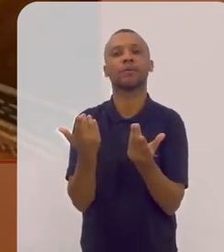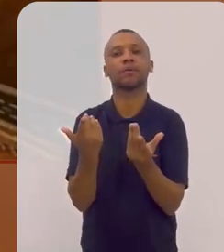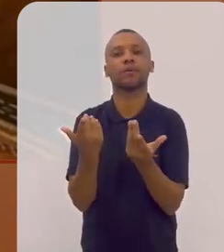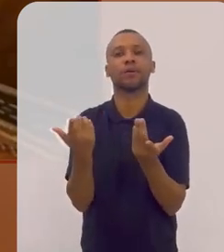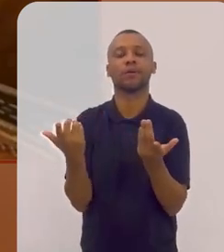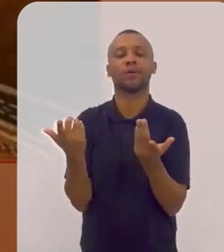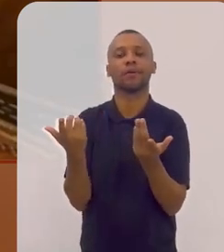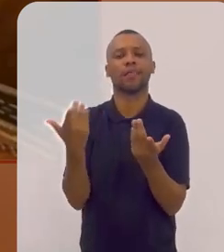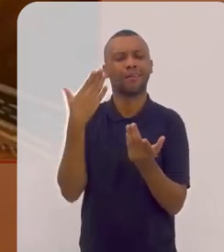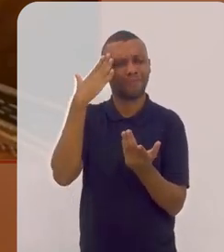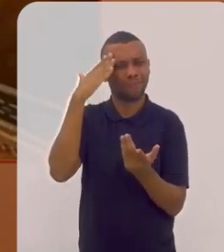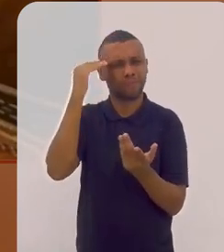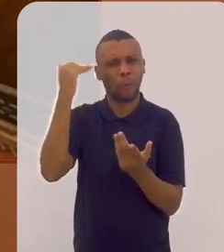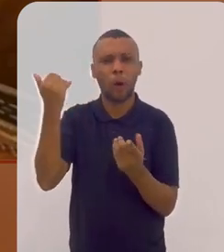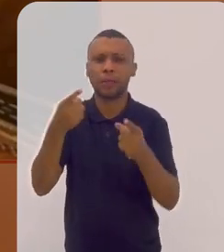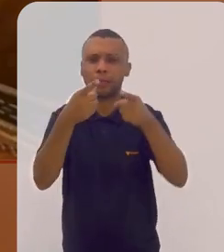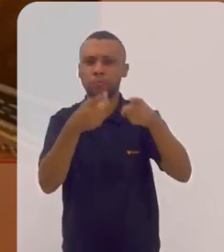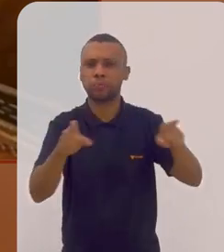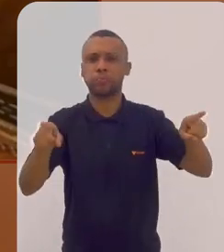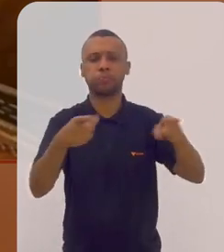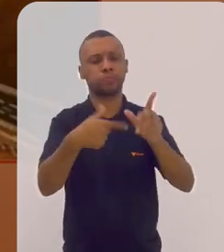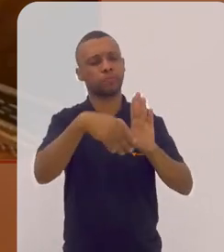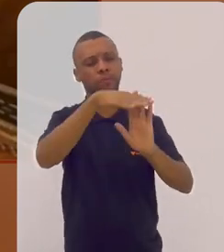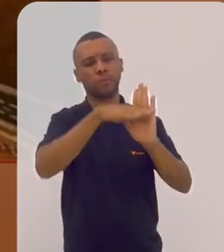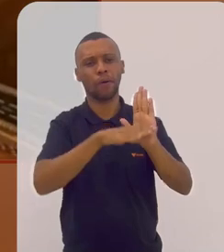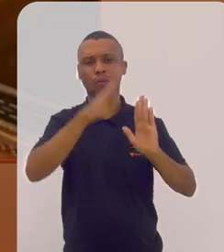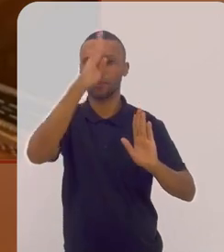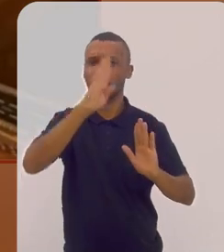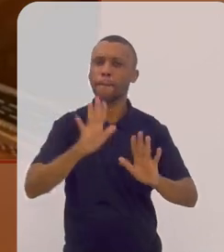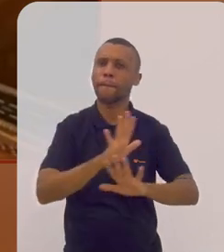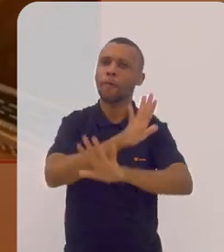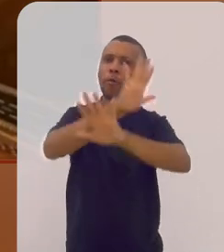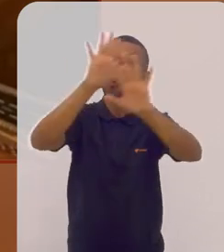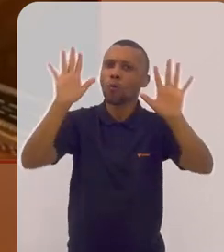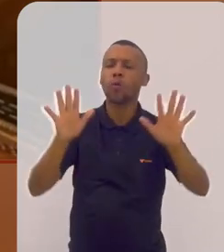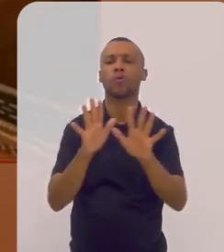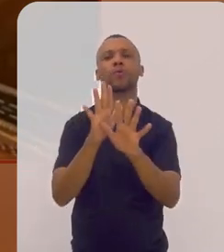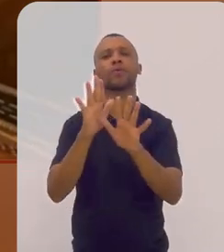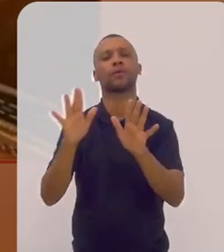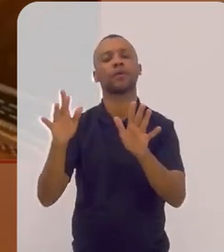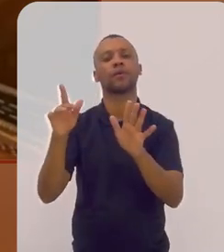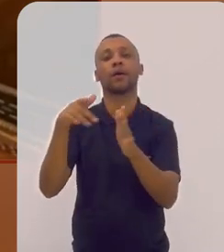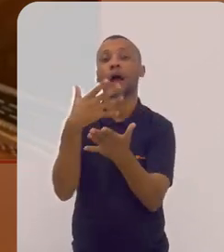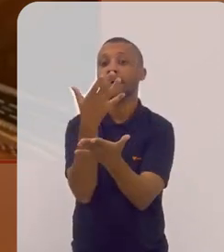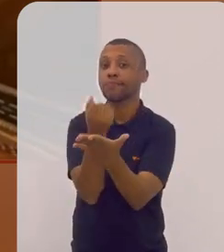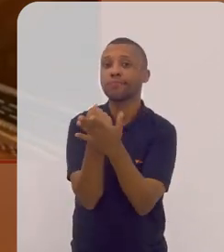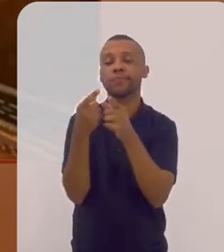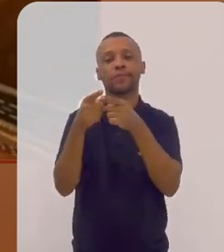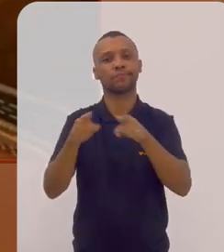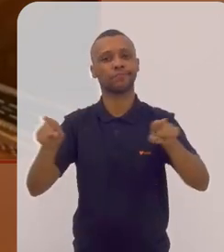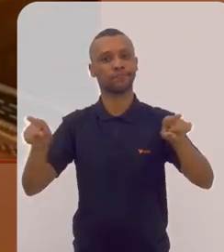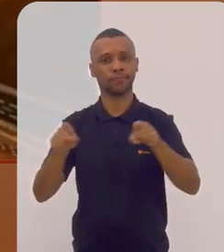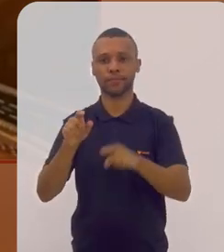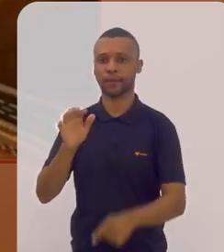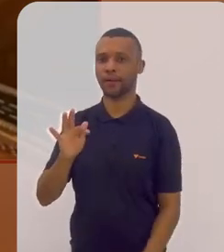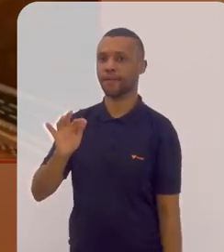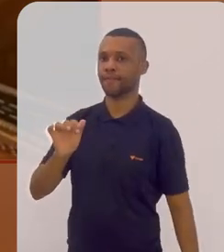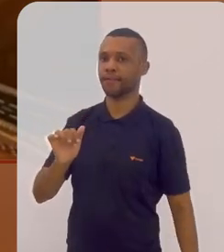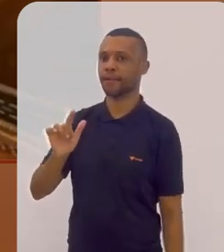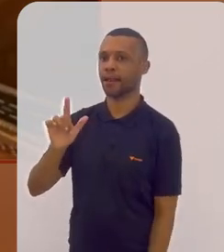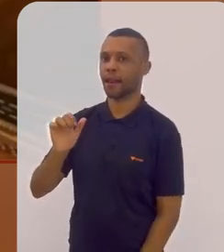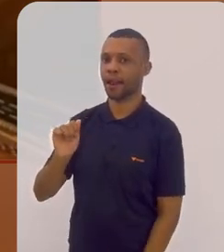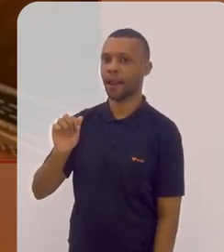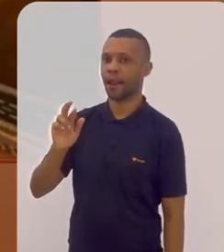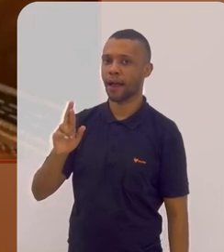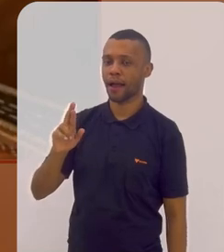repercussão desses repertórios por todo o Brasil inclusive uma gravação emblemática da Orquestra Filarmônica de Minas